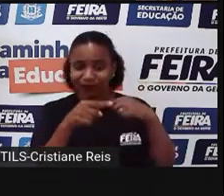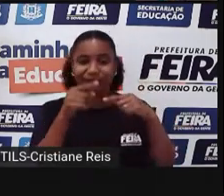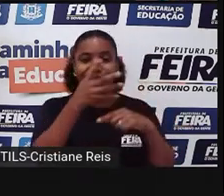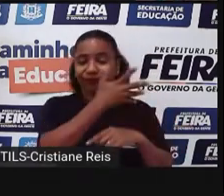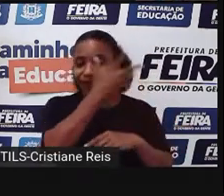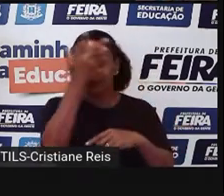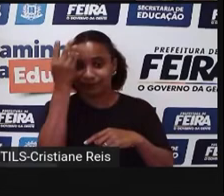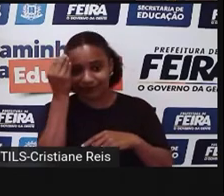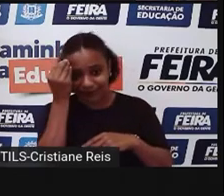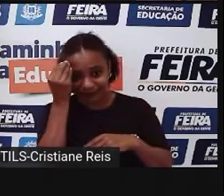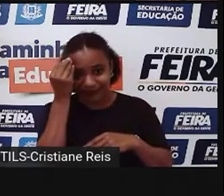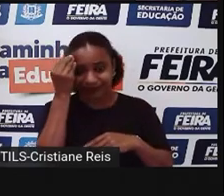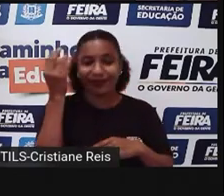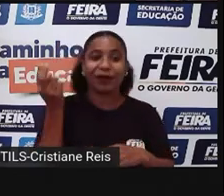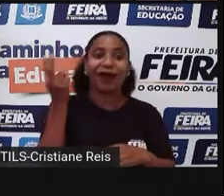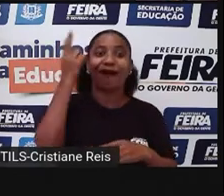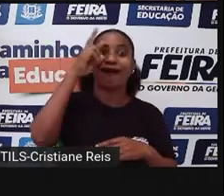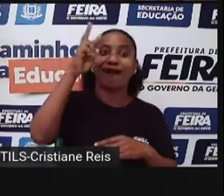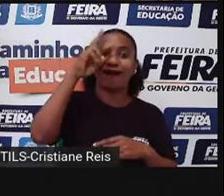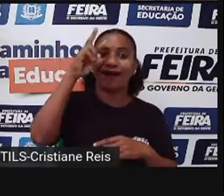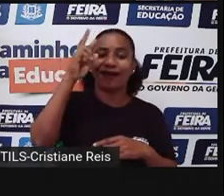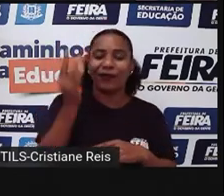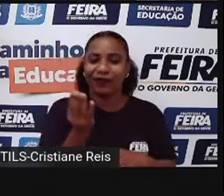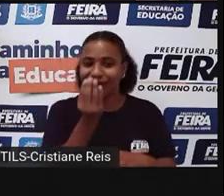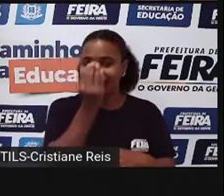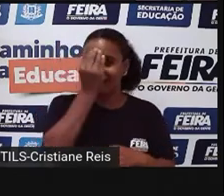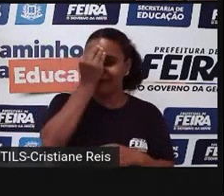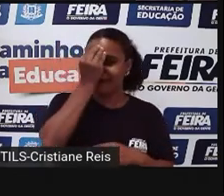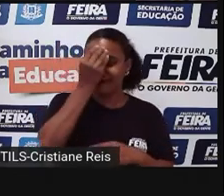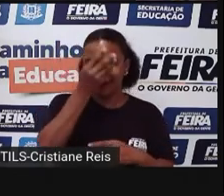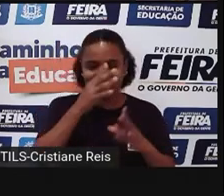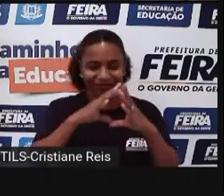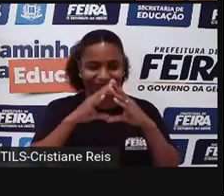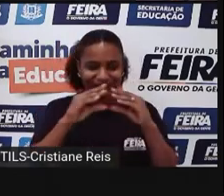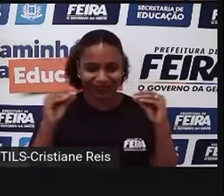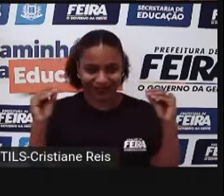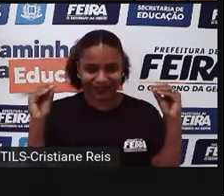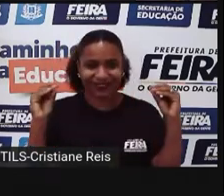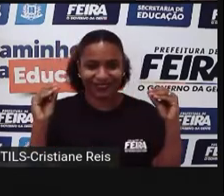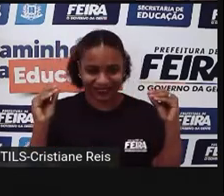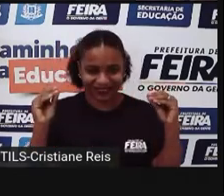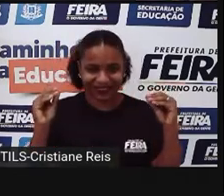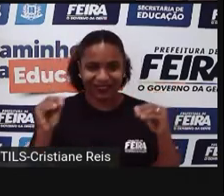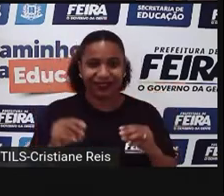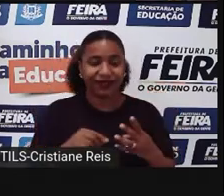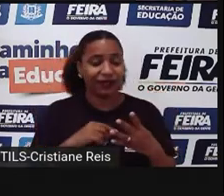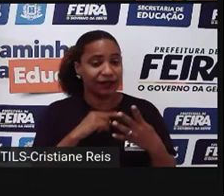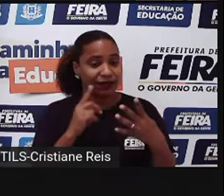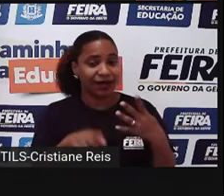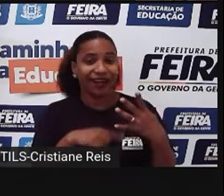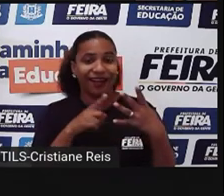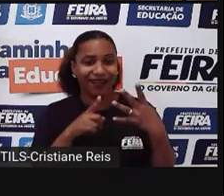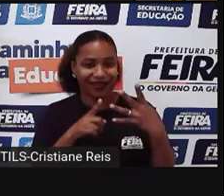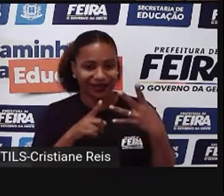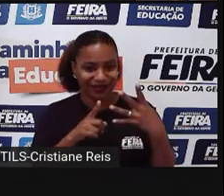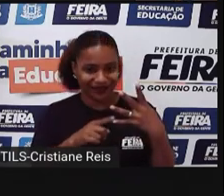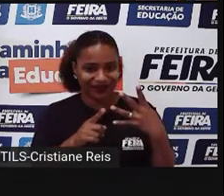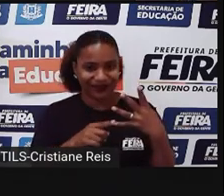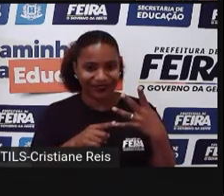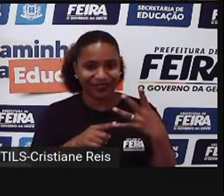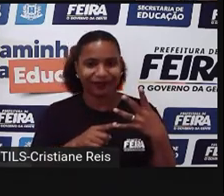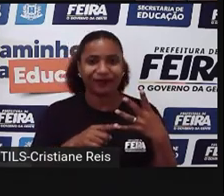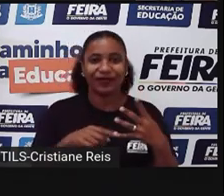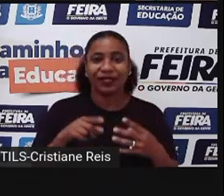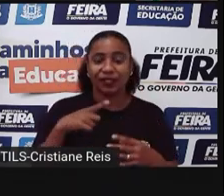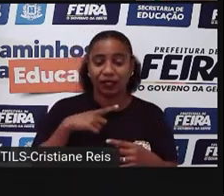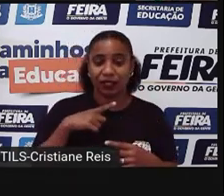a mão aí, em Fedro, é um livro de Platão e vai contar a história que é uma história de um deus egípcio. São dois deuses egípcios. Amon, que é